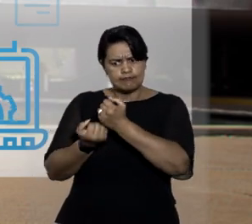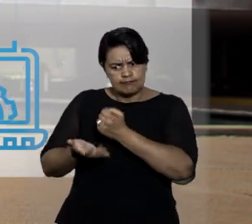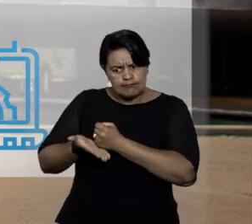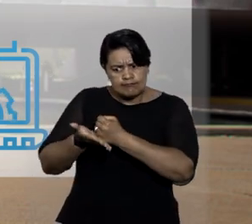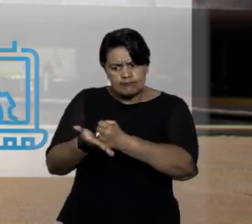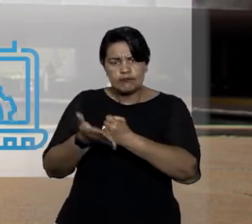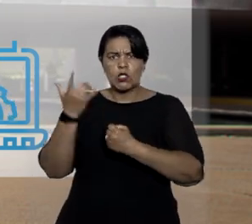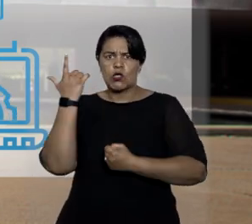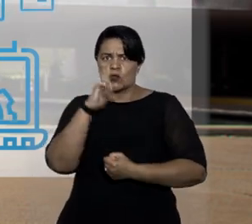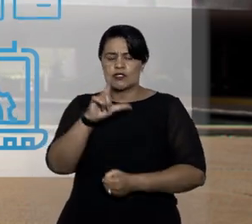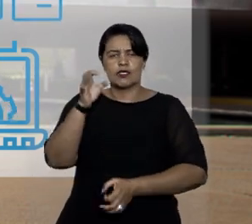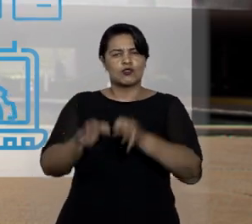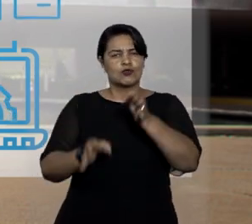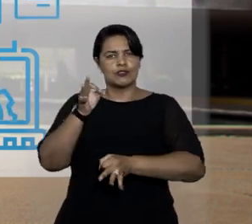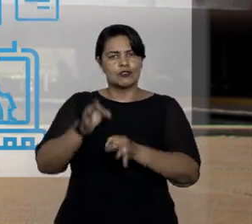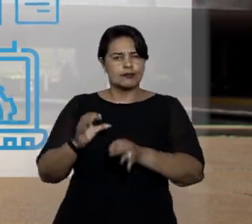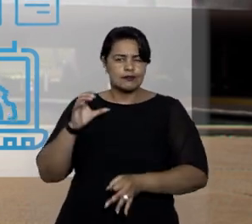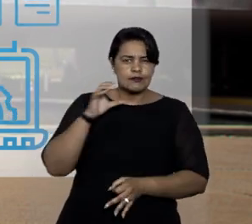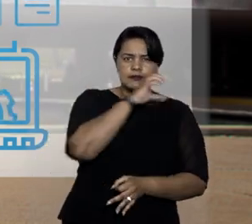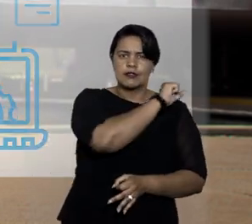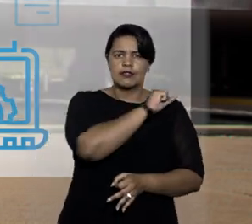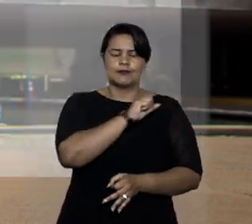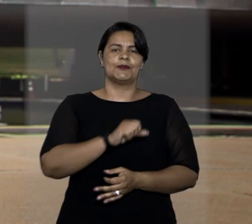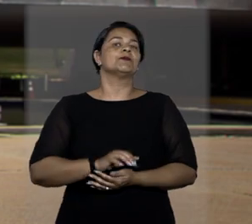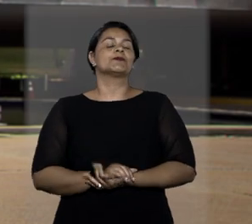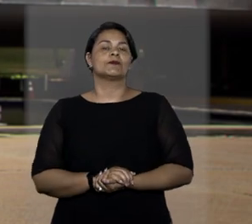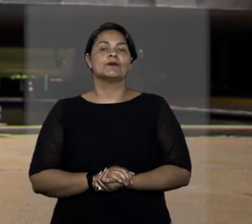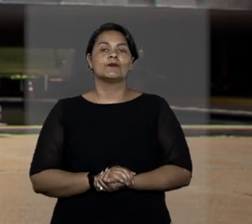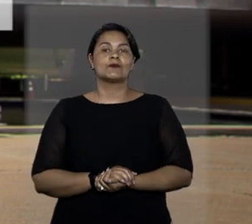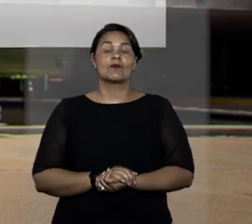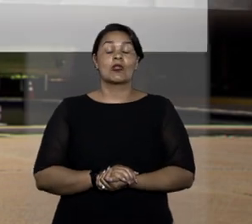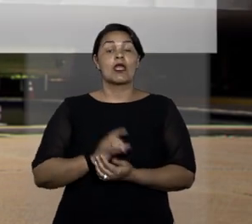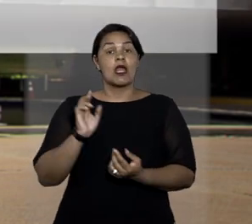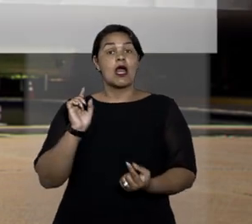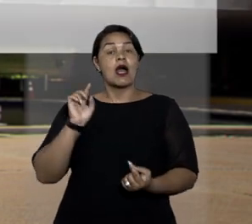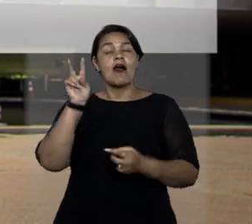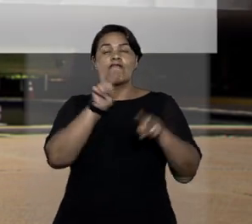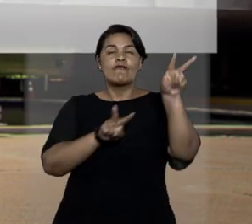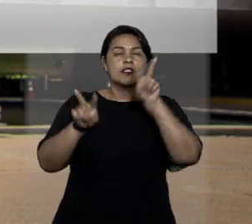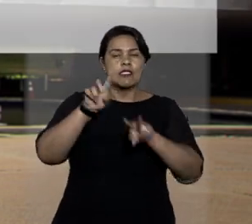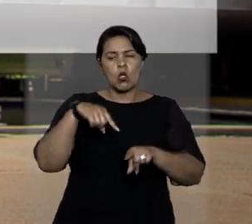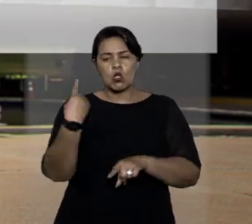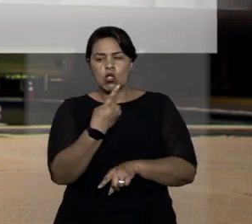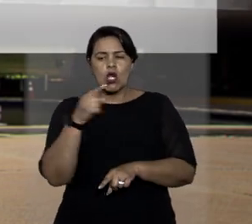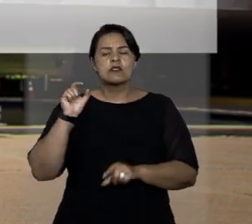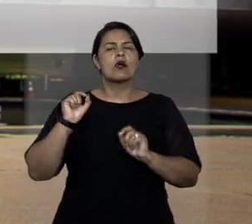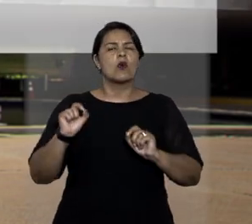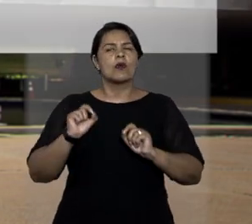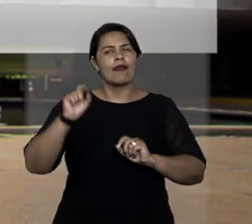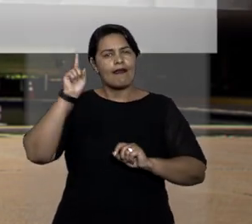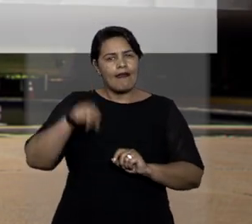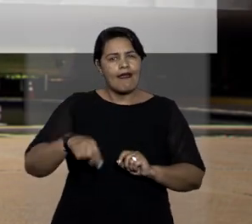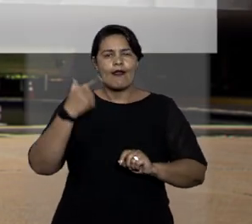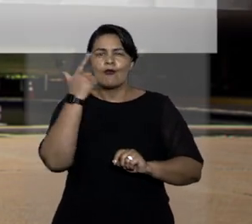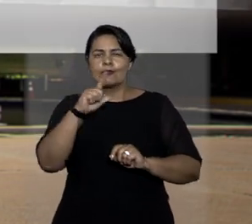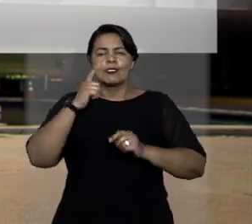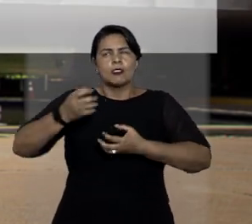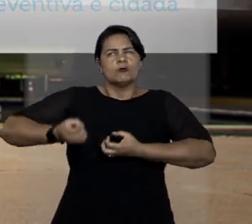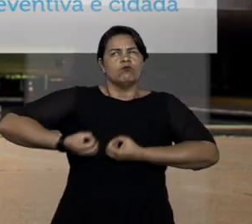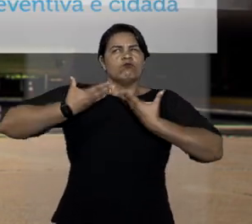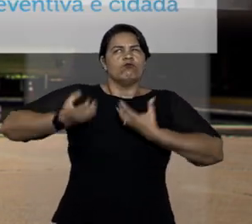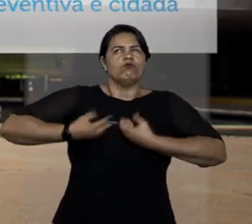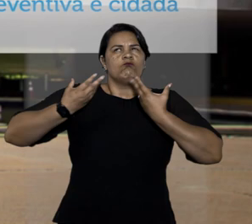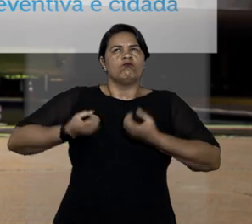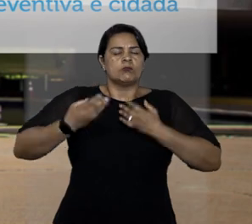para proporcionar justiça ágil e moderna. A visão do STJ é, portanto, a energia inspiradora